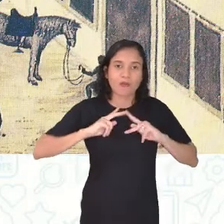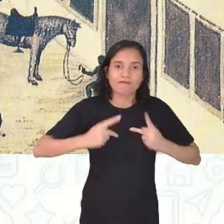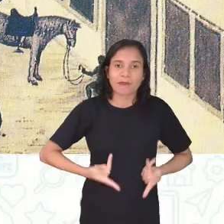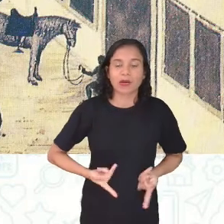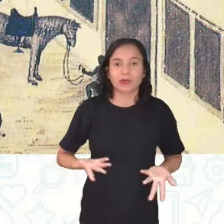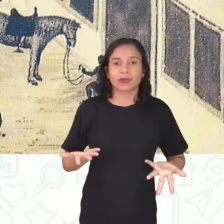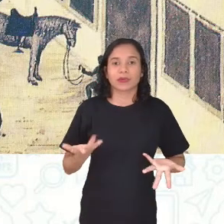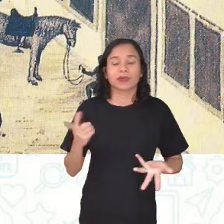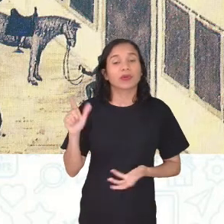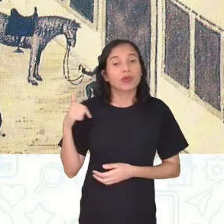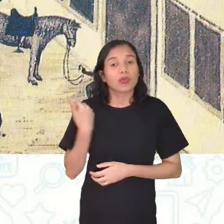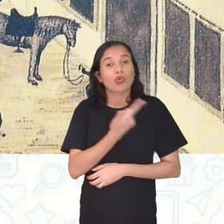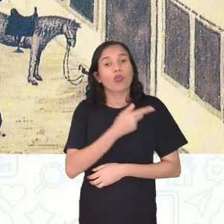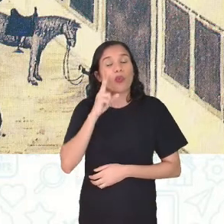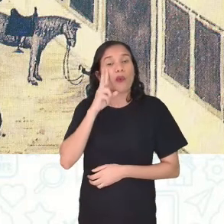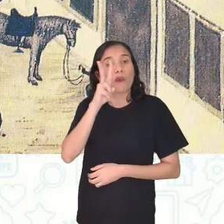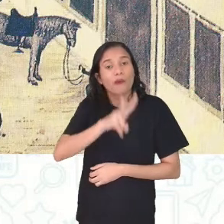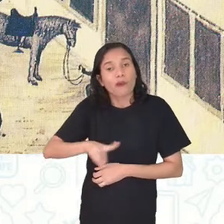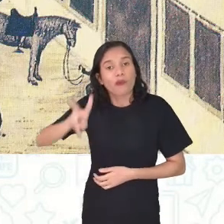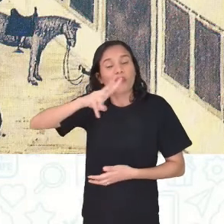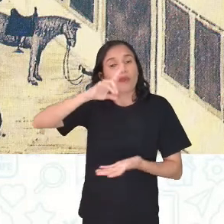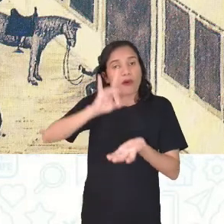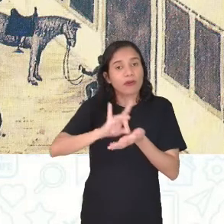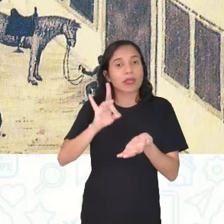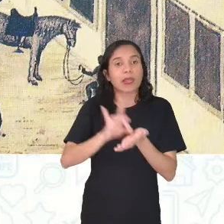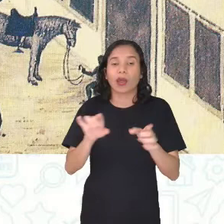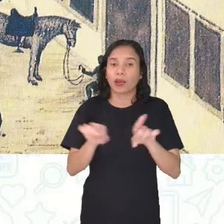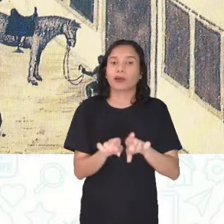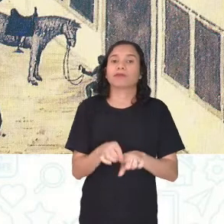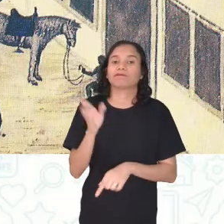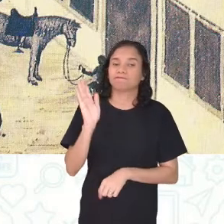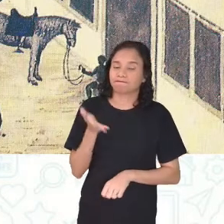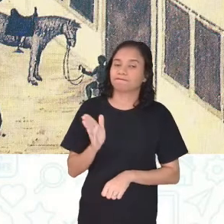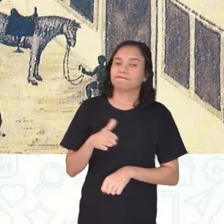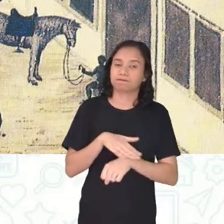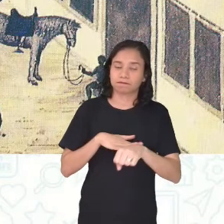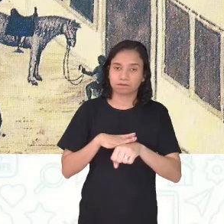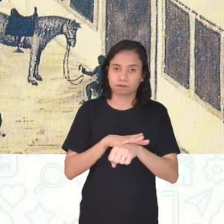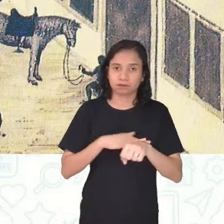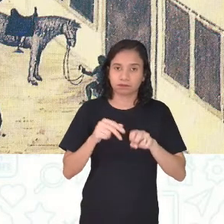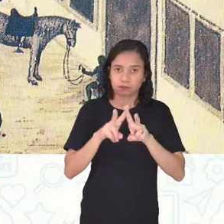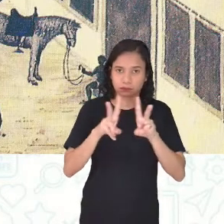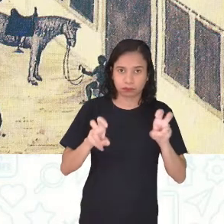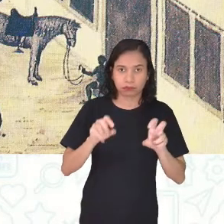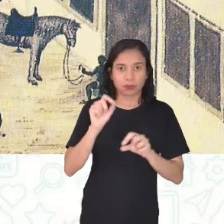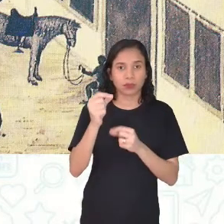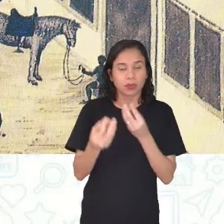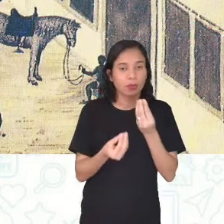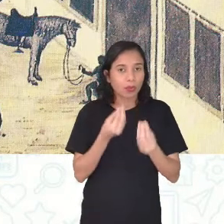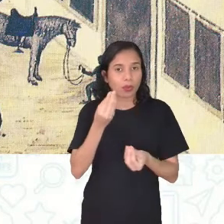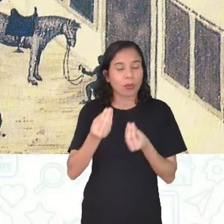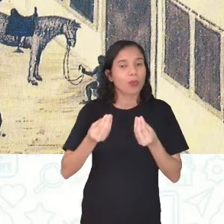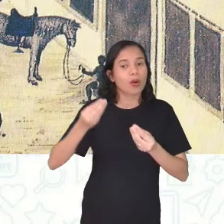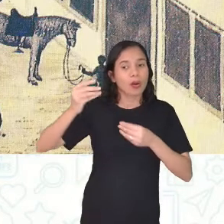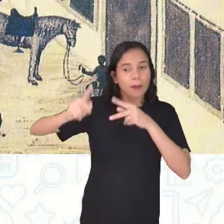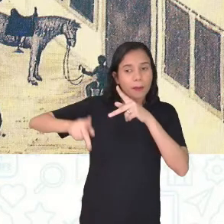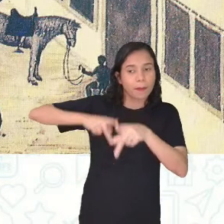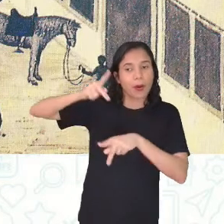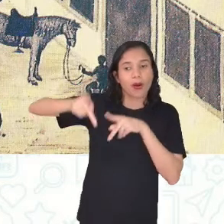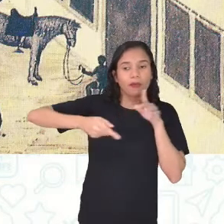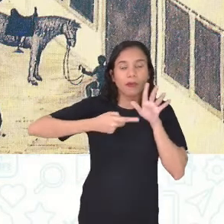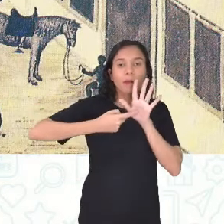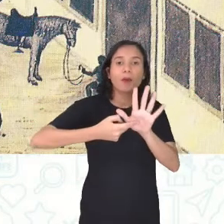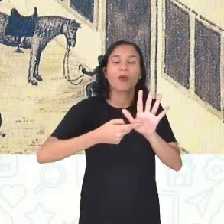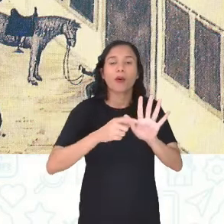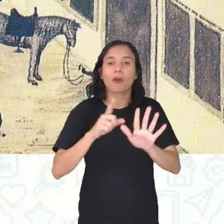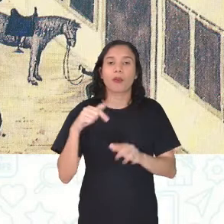a gente viu, né? Também já conversou sobre isso. Esses povos foram trazidos pra